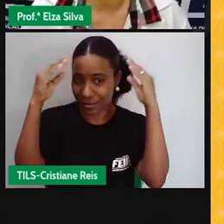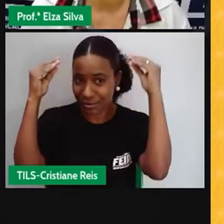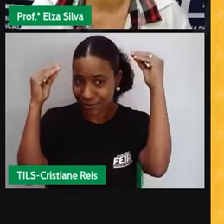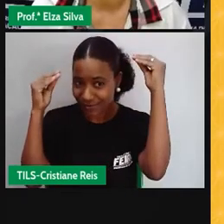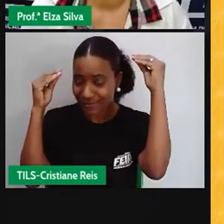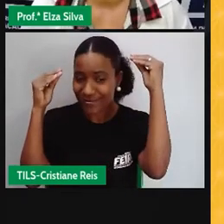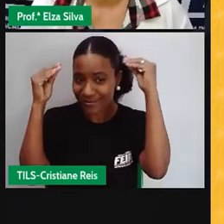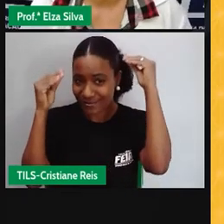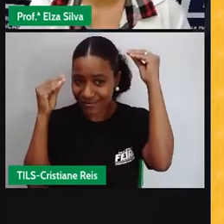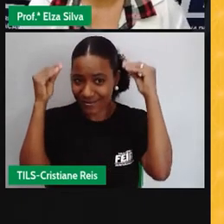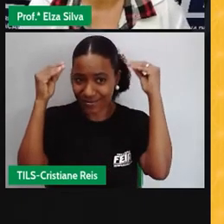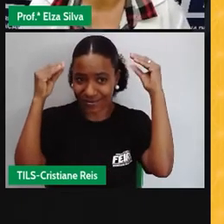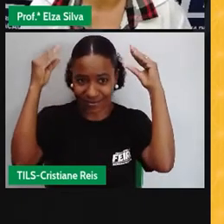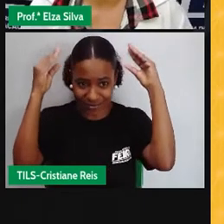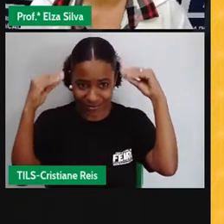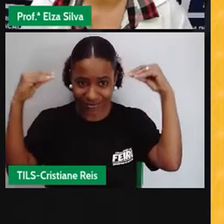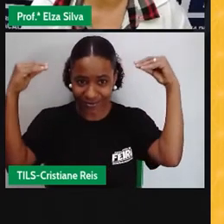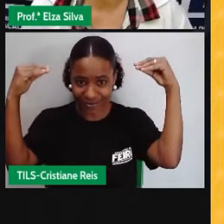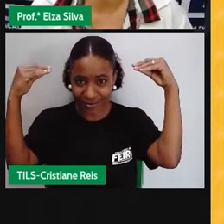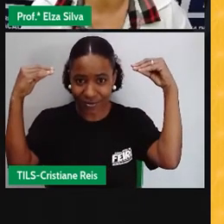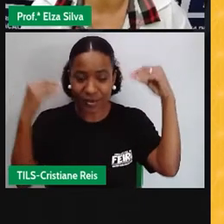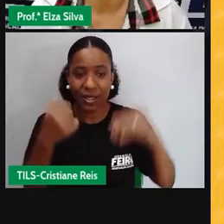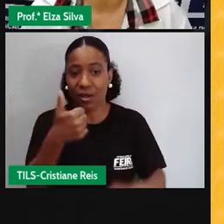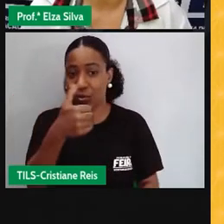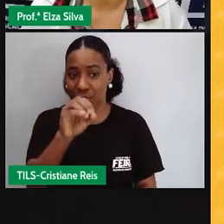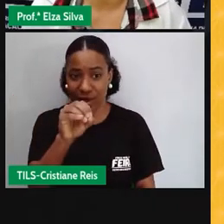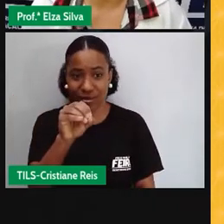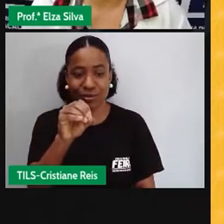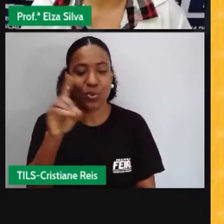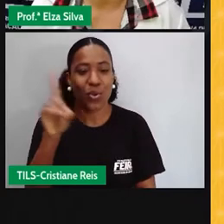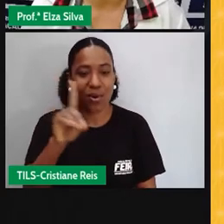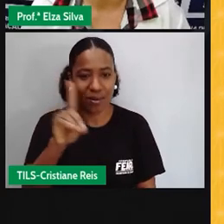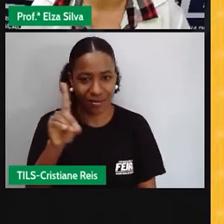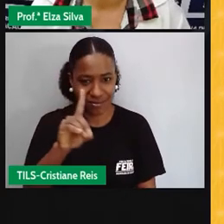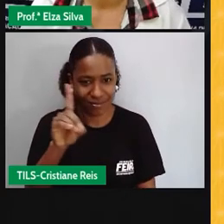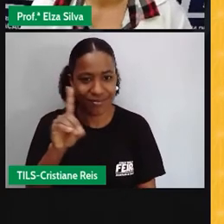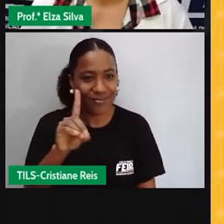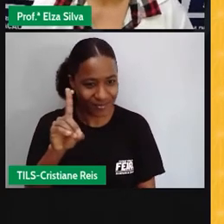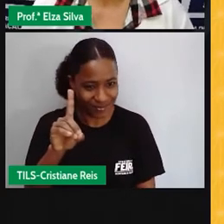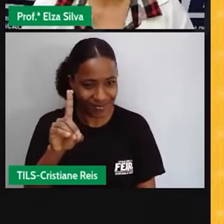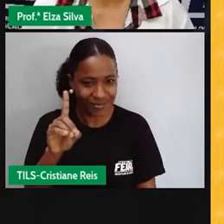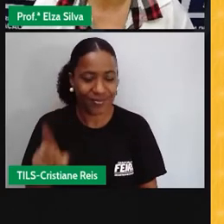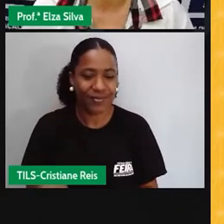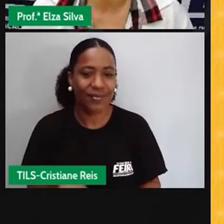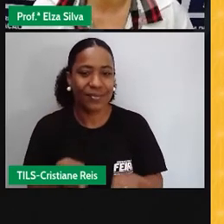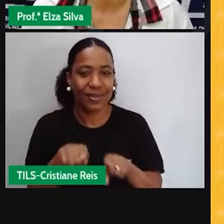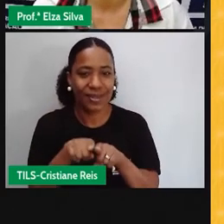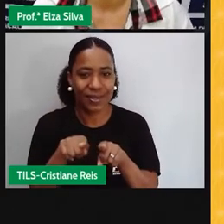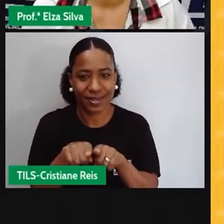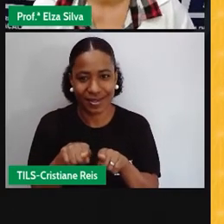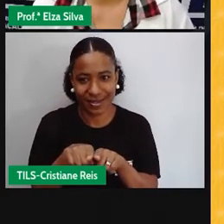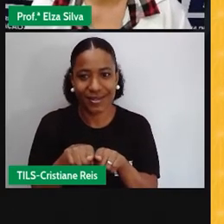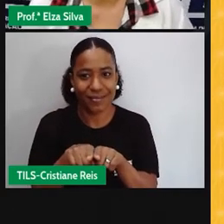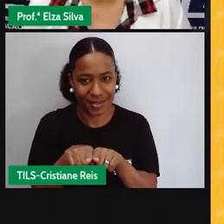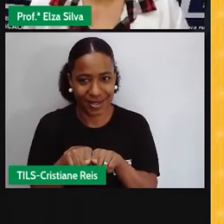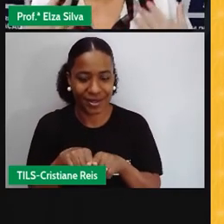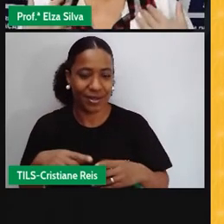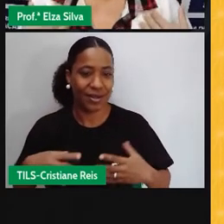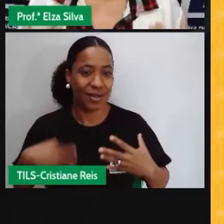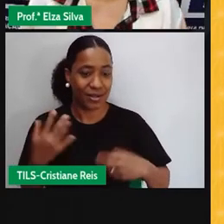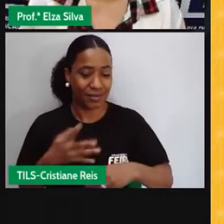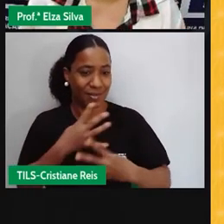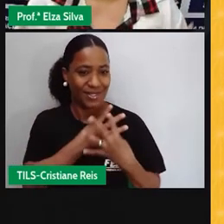de palha? Este custa 10 dólares, 10 dólares. Plate shirts. A